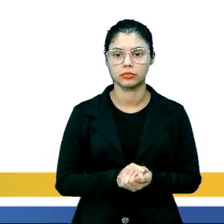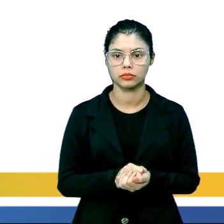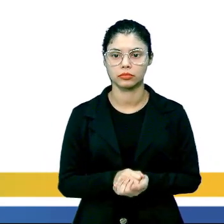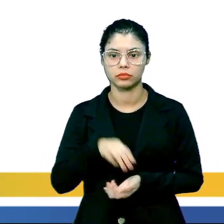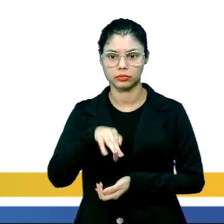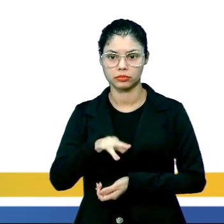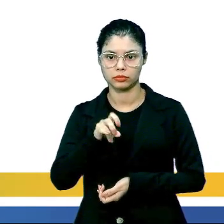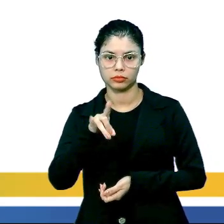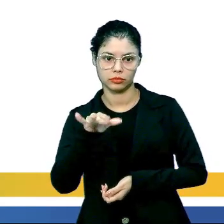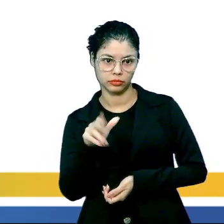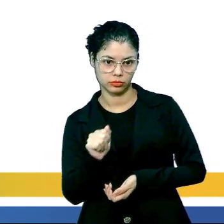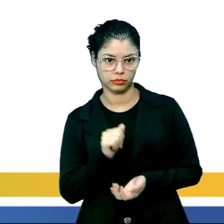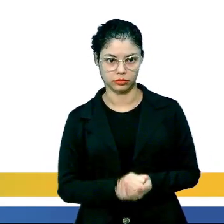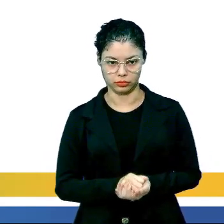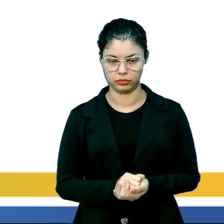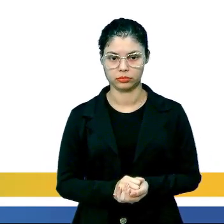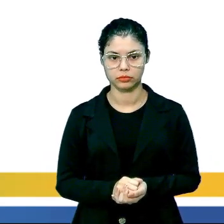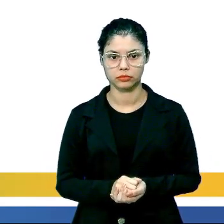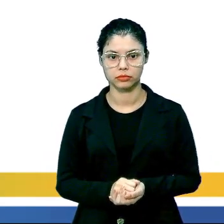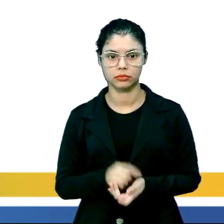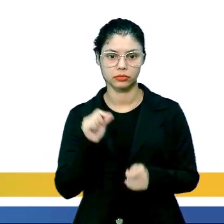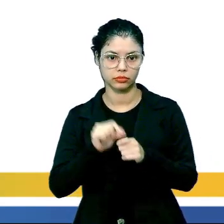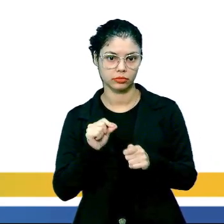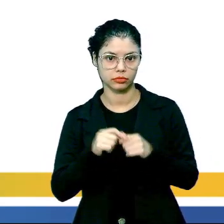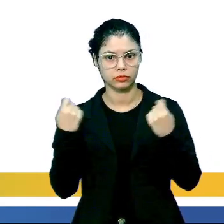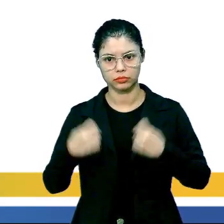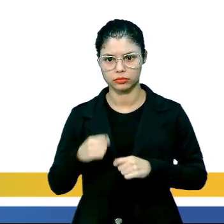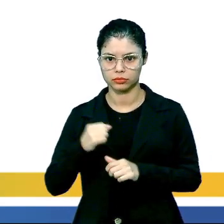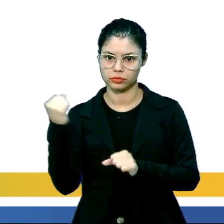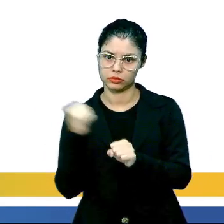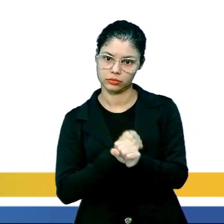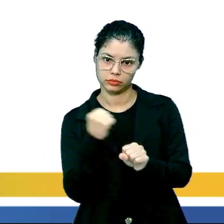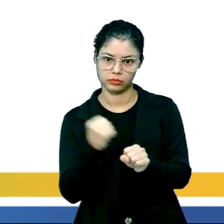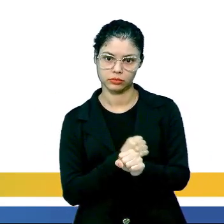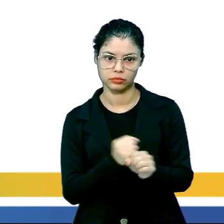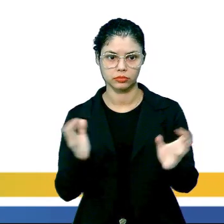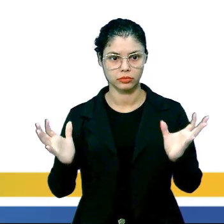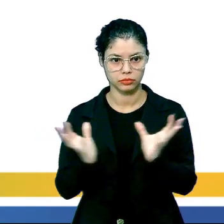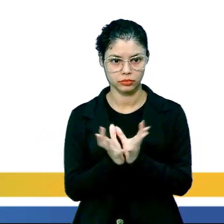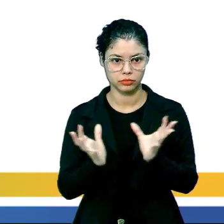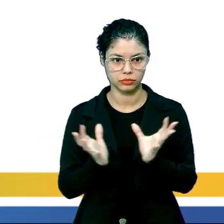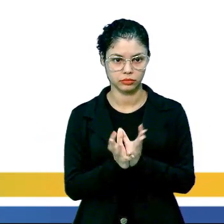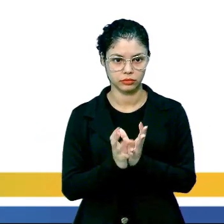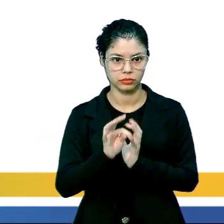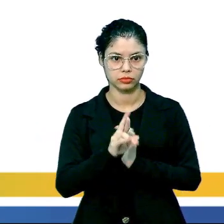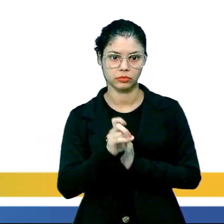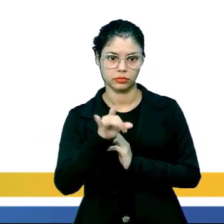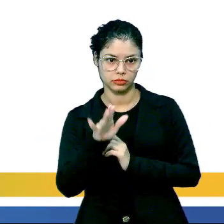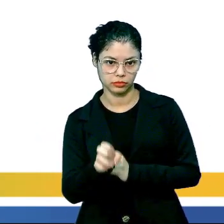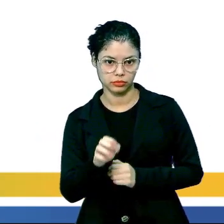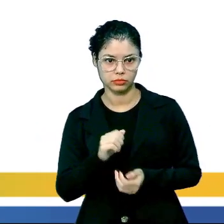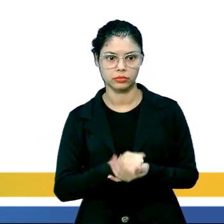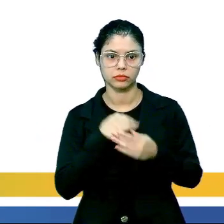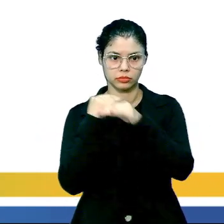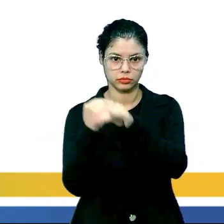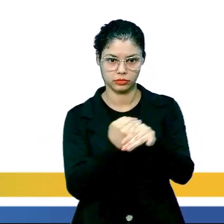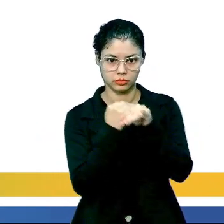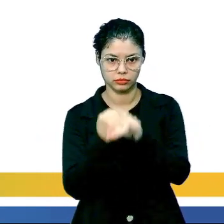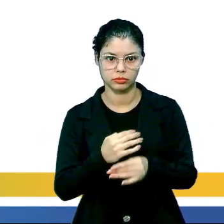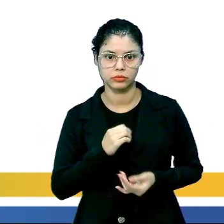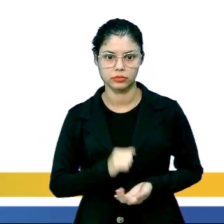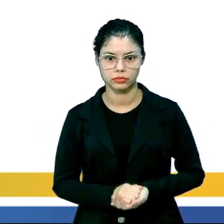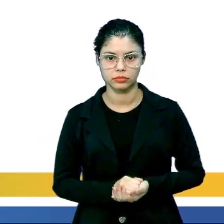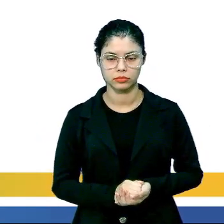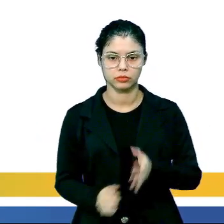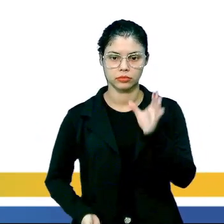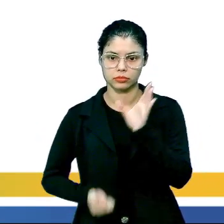para mitigar essa querela, faz-se necessário a construção de uma comunidade mais forte, tolerante